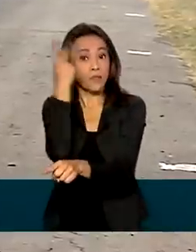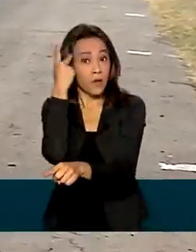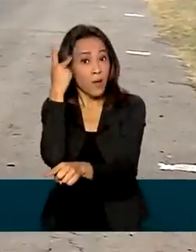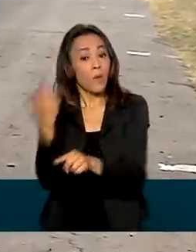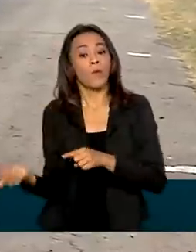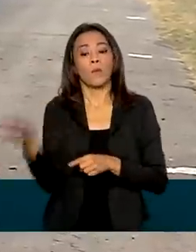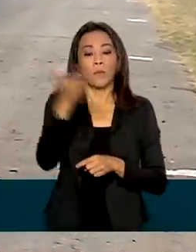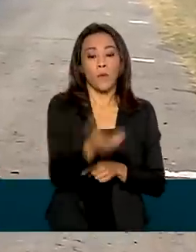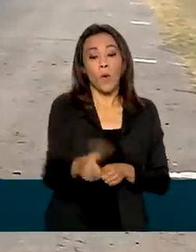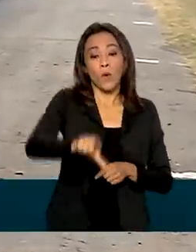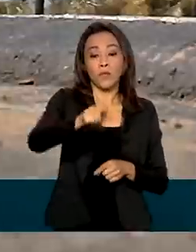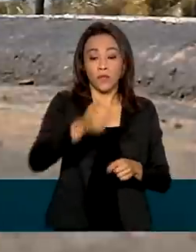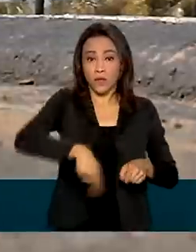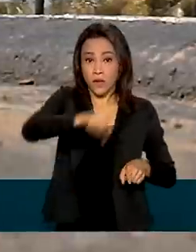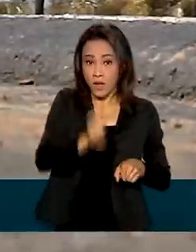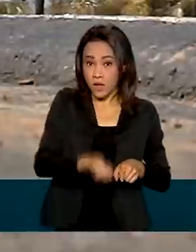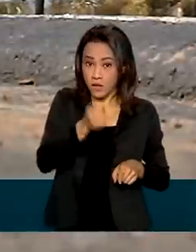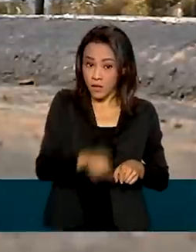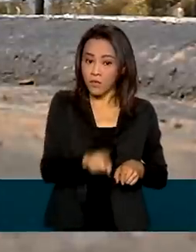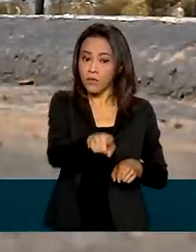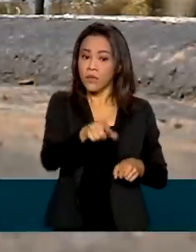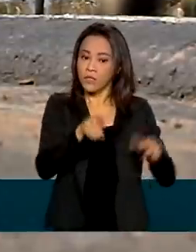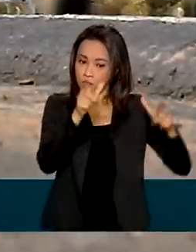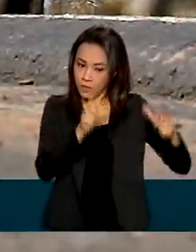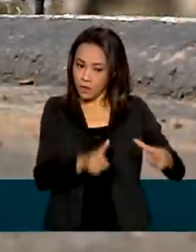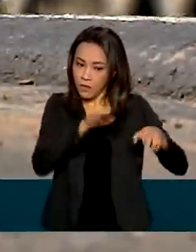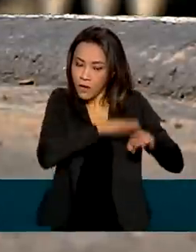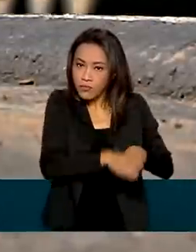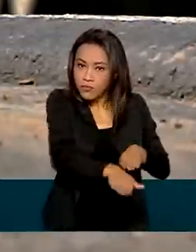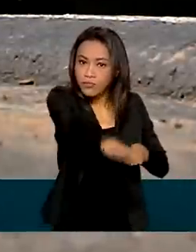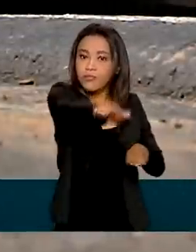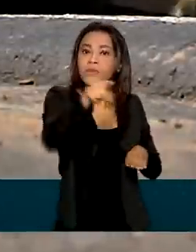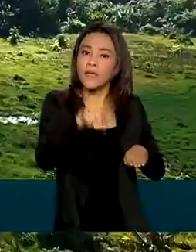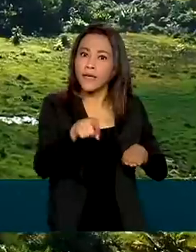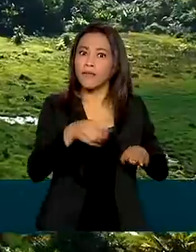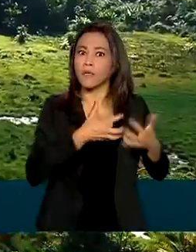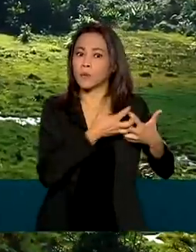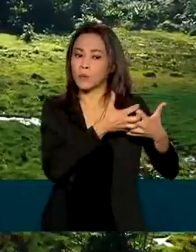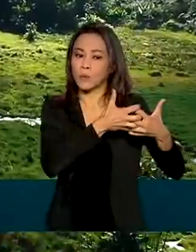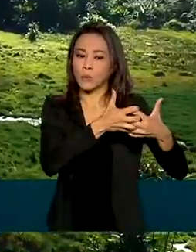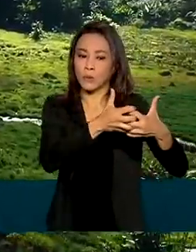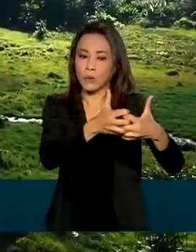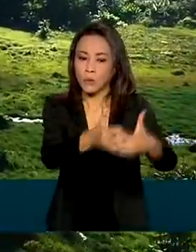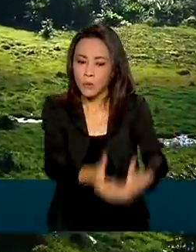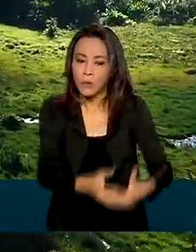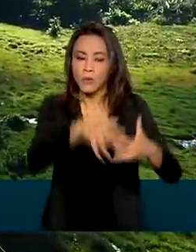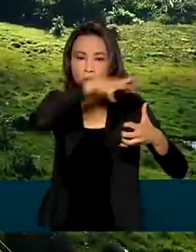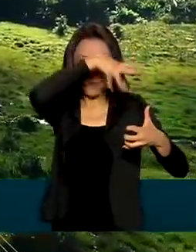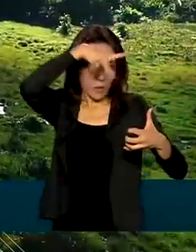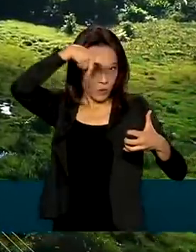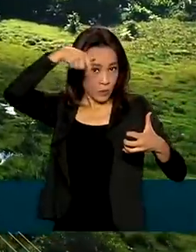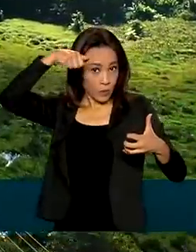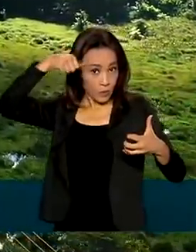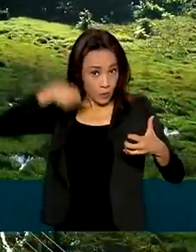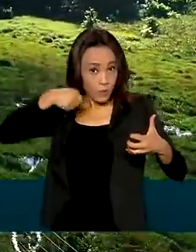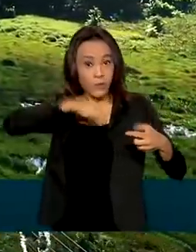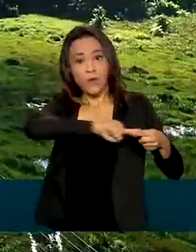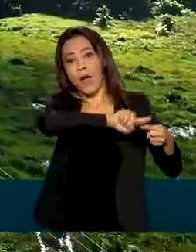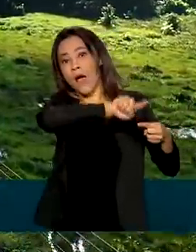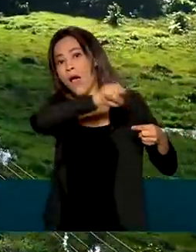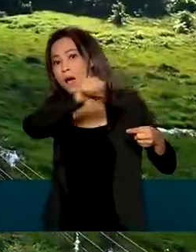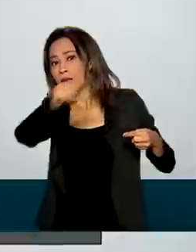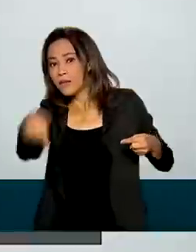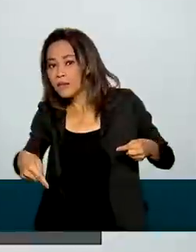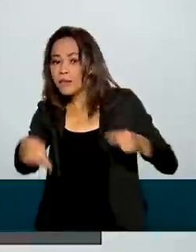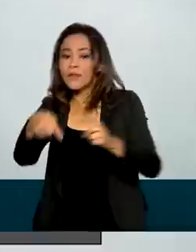é o leilão da Ferrogrão, que vai transportar a maior parte da safra de grãos do Mato Grosso até o porto de Miritituba,